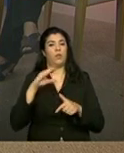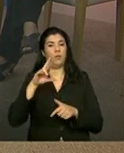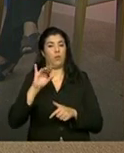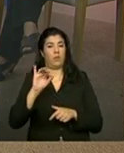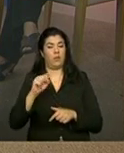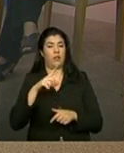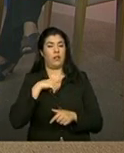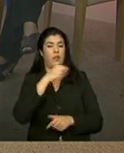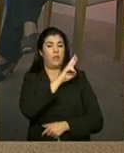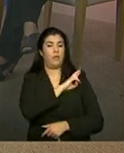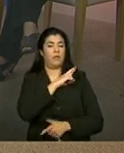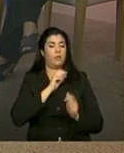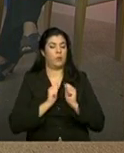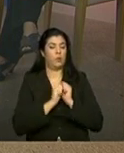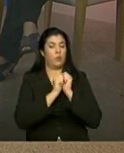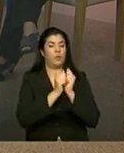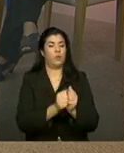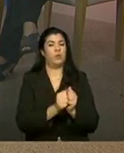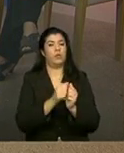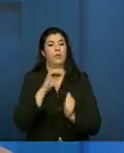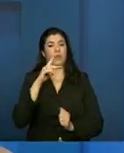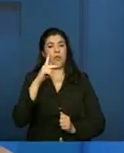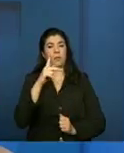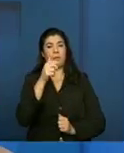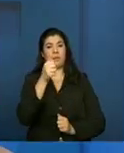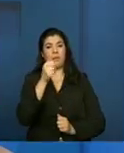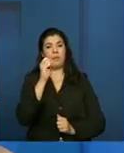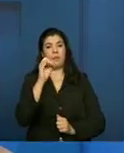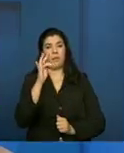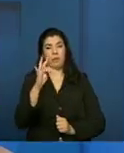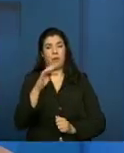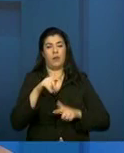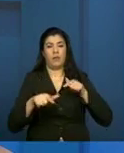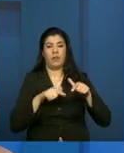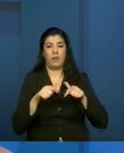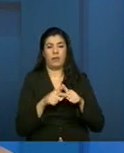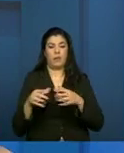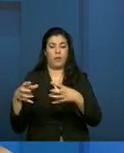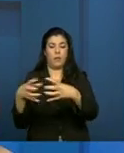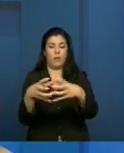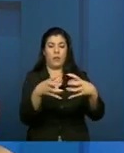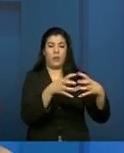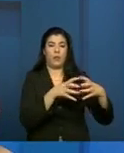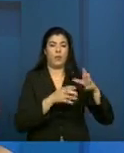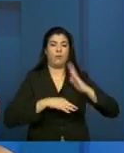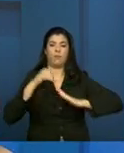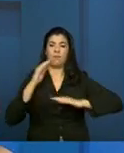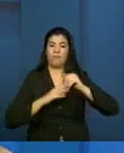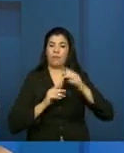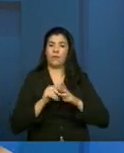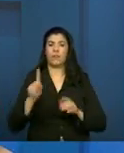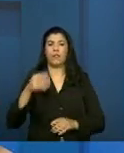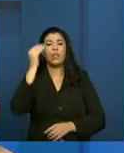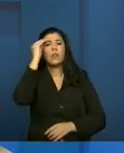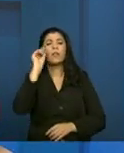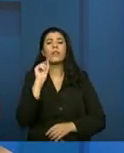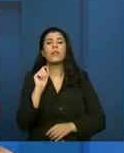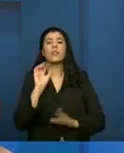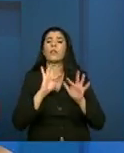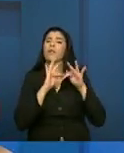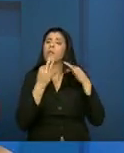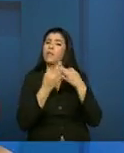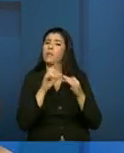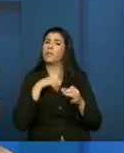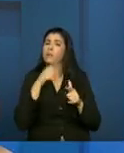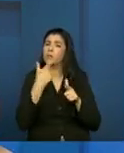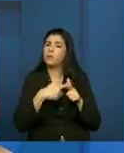para que o PAIF realmente atue na coletivização das demandas, na compreensão de que as famílias, elas sofrem com